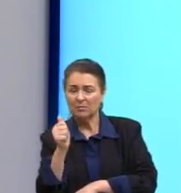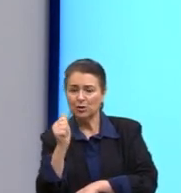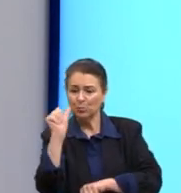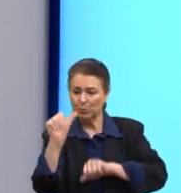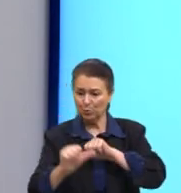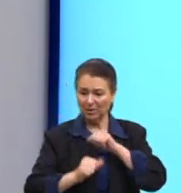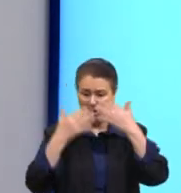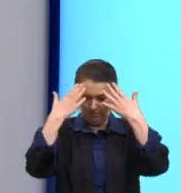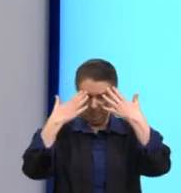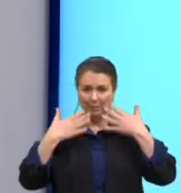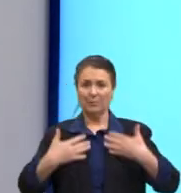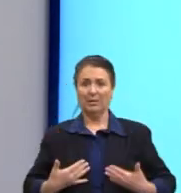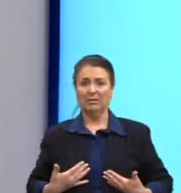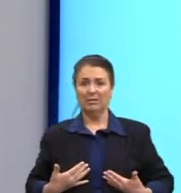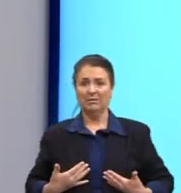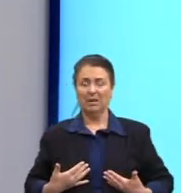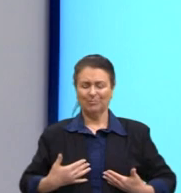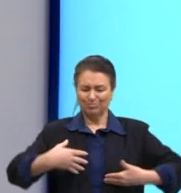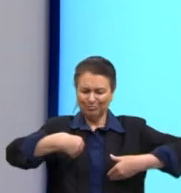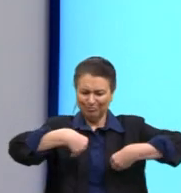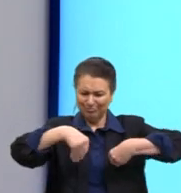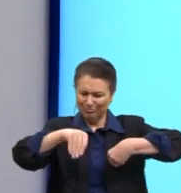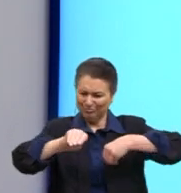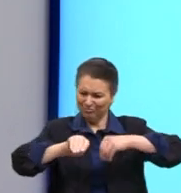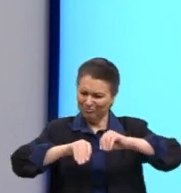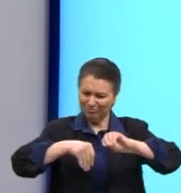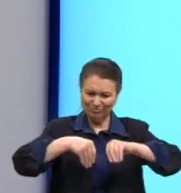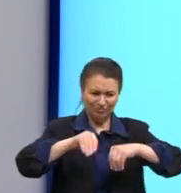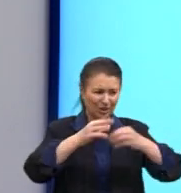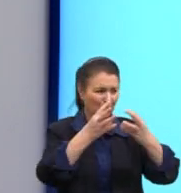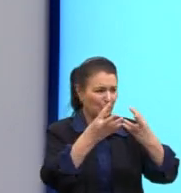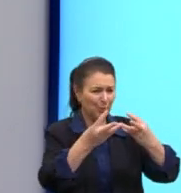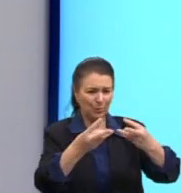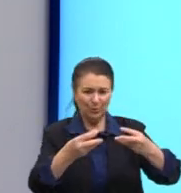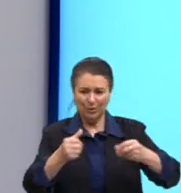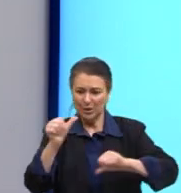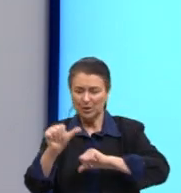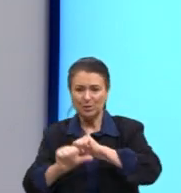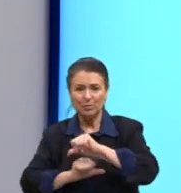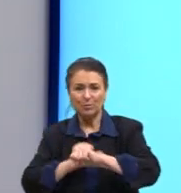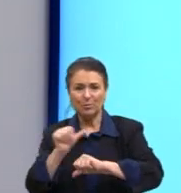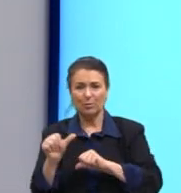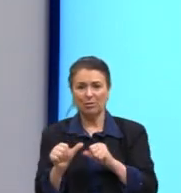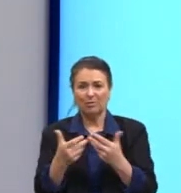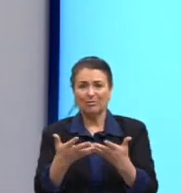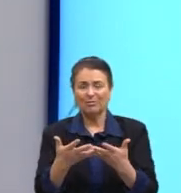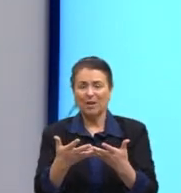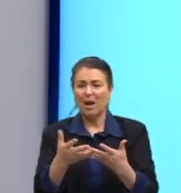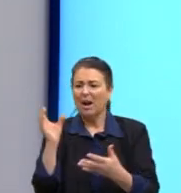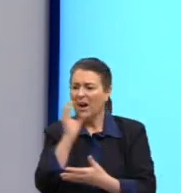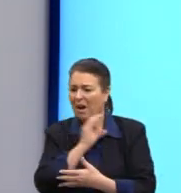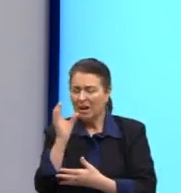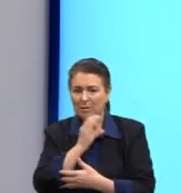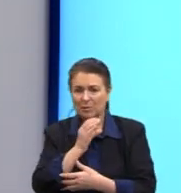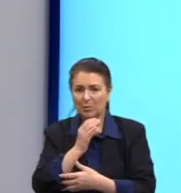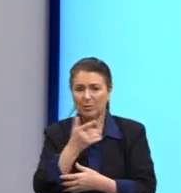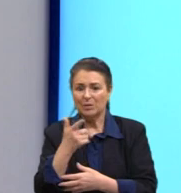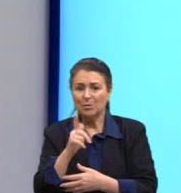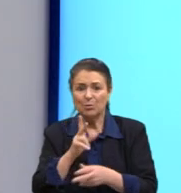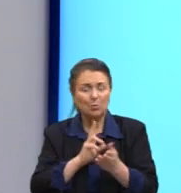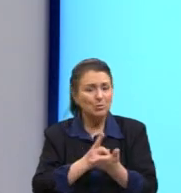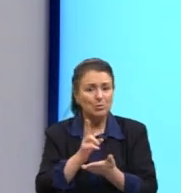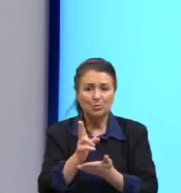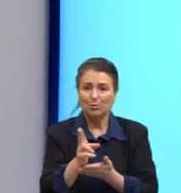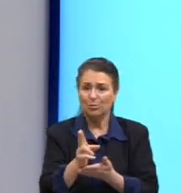Líquidos mudam de forma muito rapidamente. Sob a menor pressão. Incapazes de se manter por muito